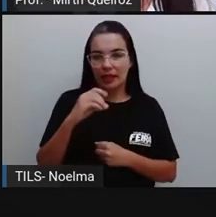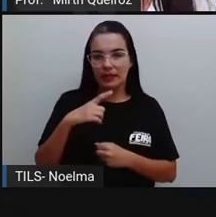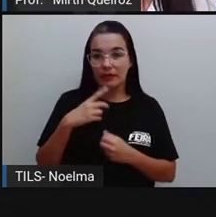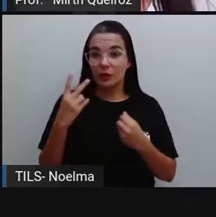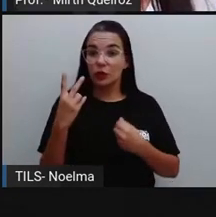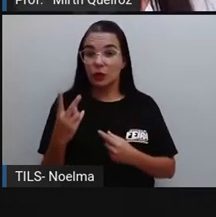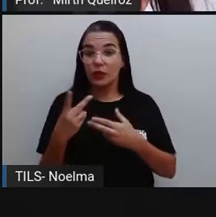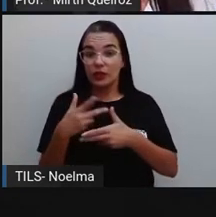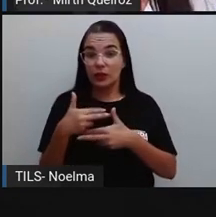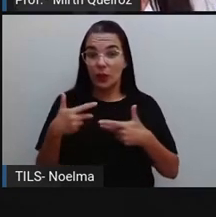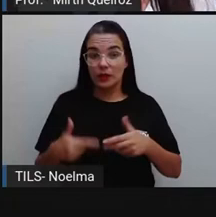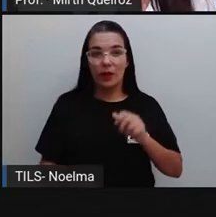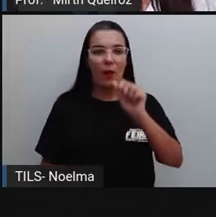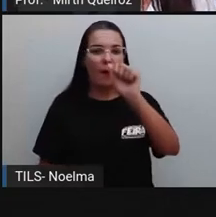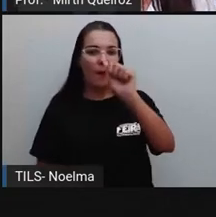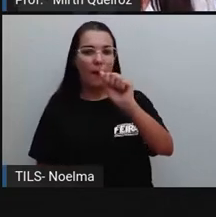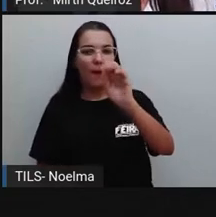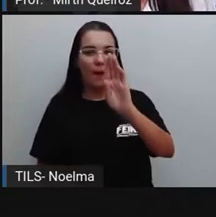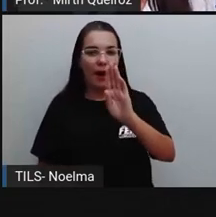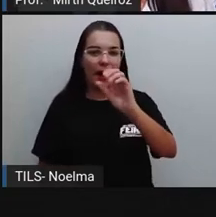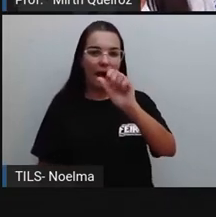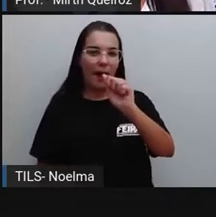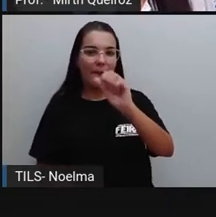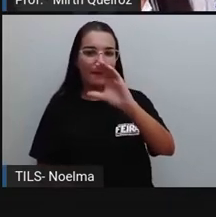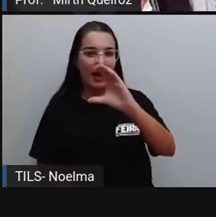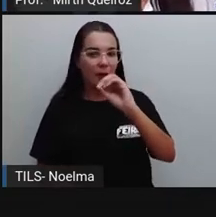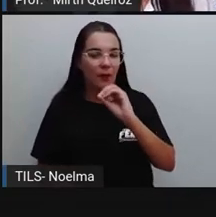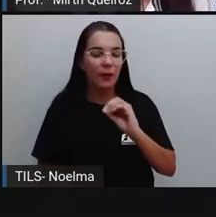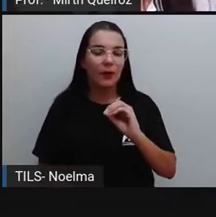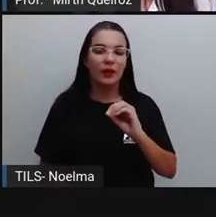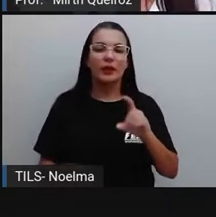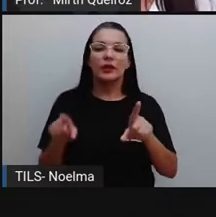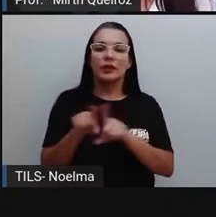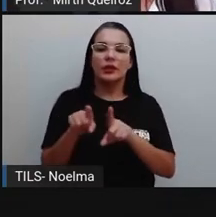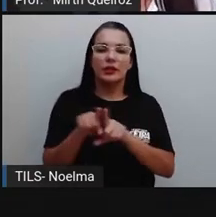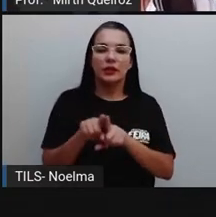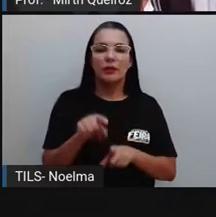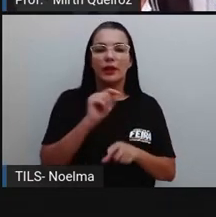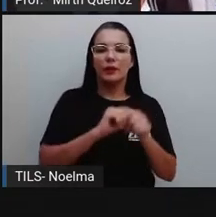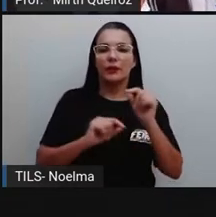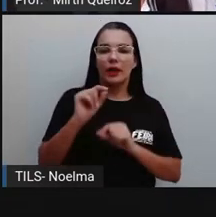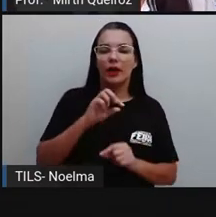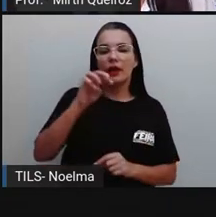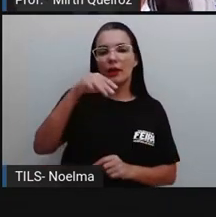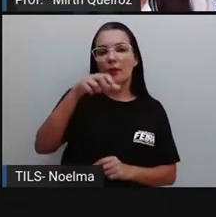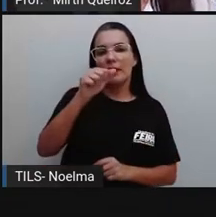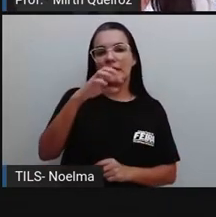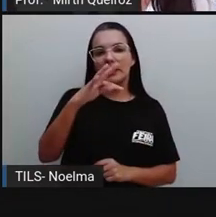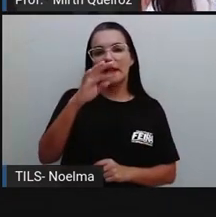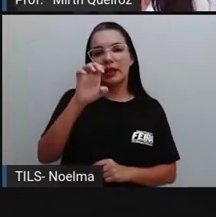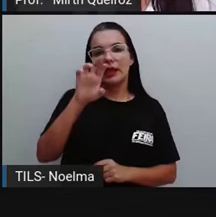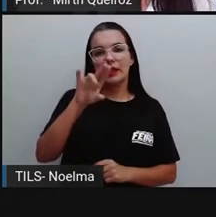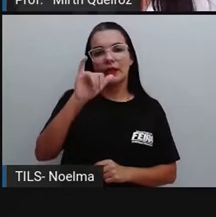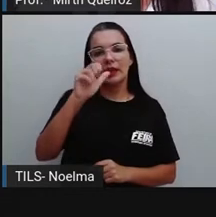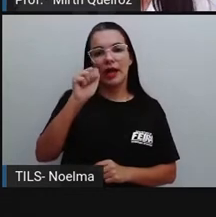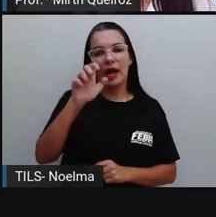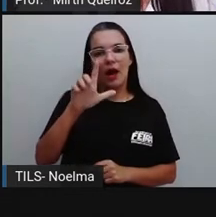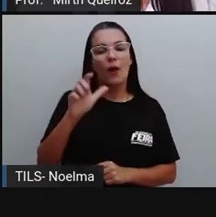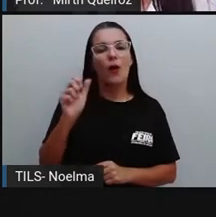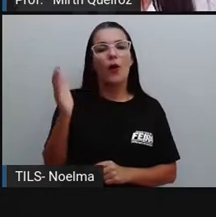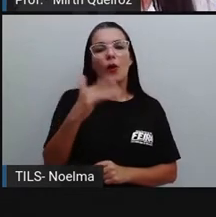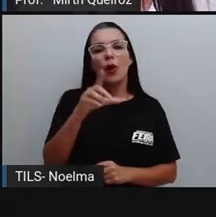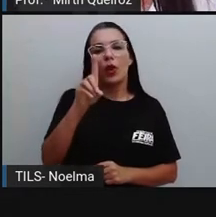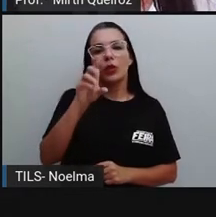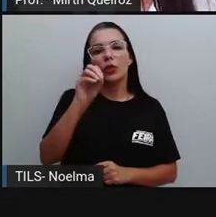materiais para vocês visualizarem, que foram o ábaco e também o material dourado,